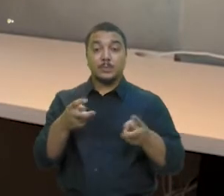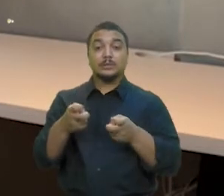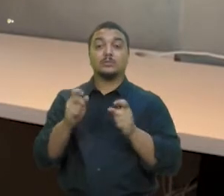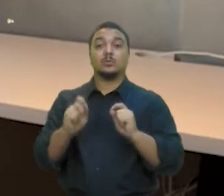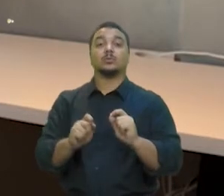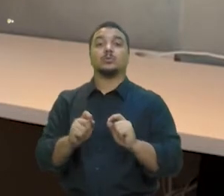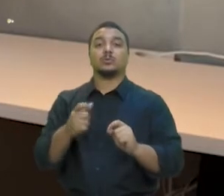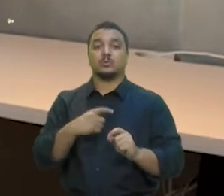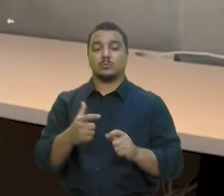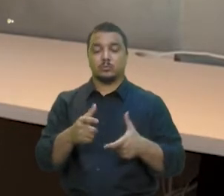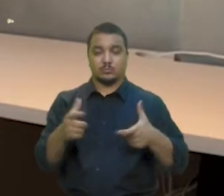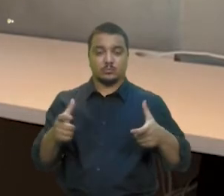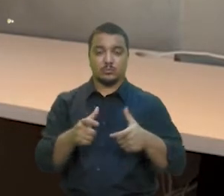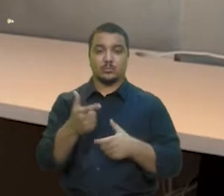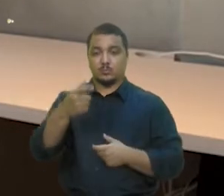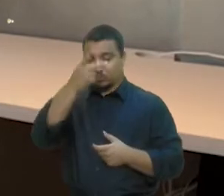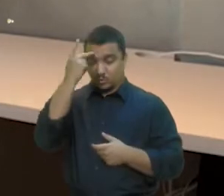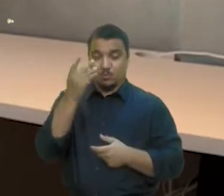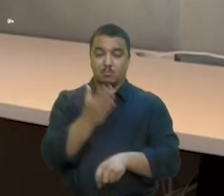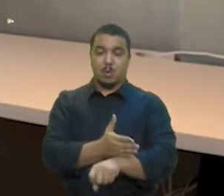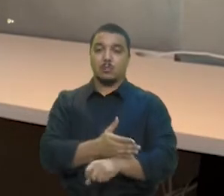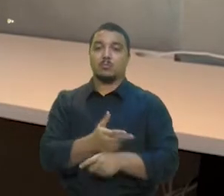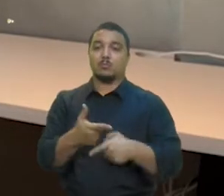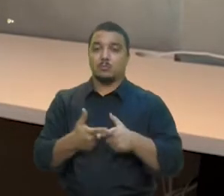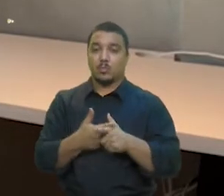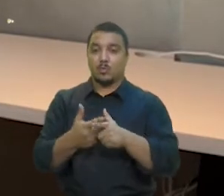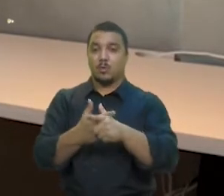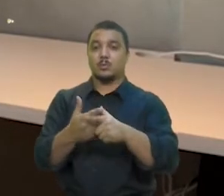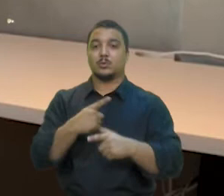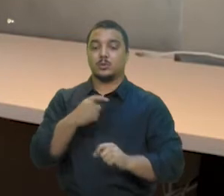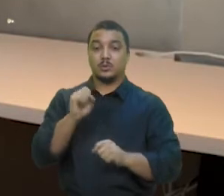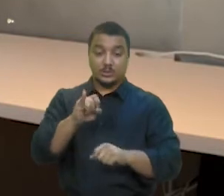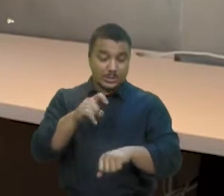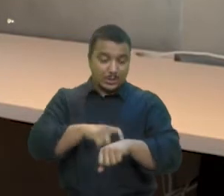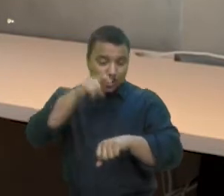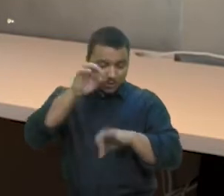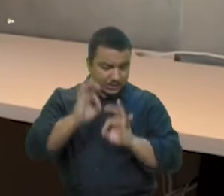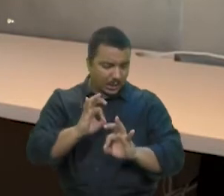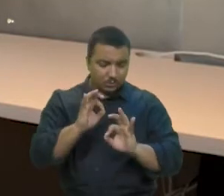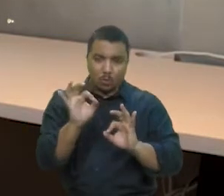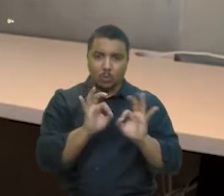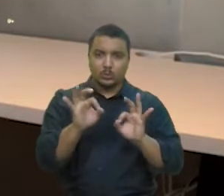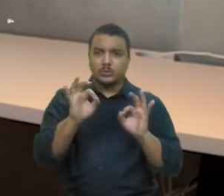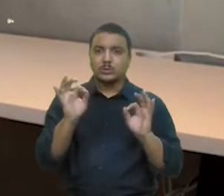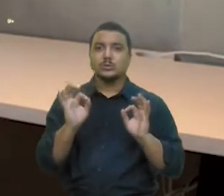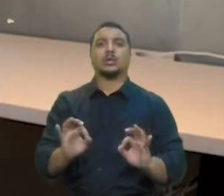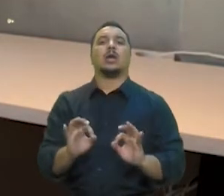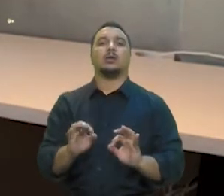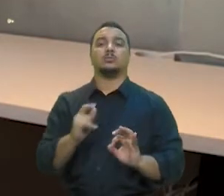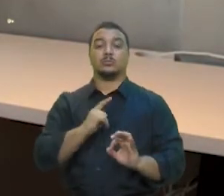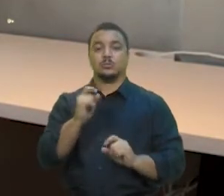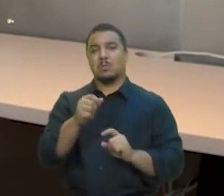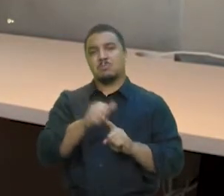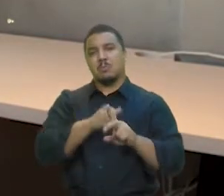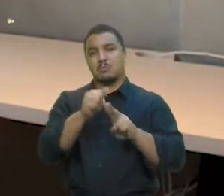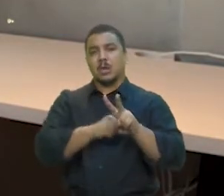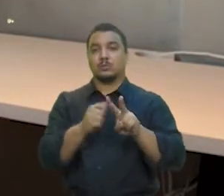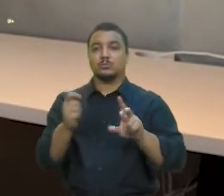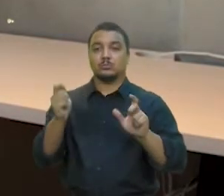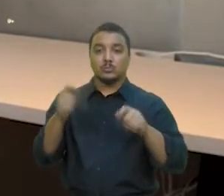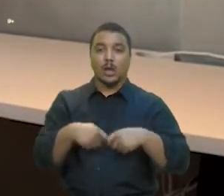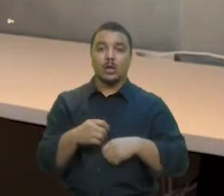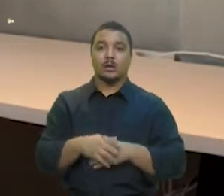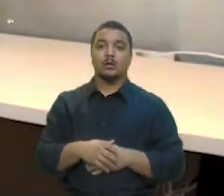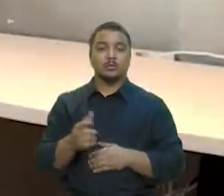ortopédicas, quando atendidas imediatamente, bem executadas, o paciente em coisa de dois meses pode voltar a uma